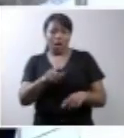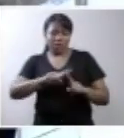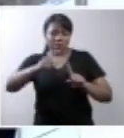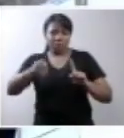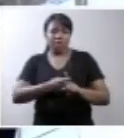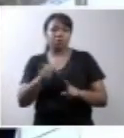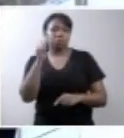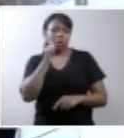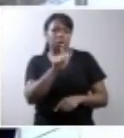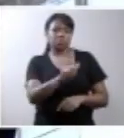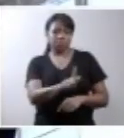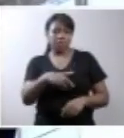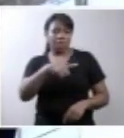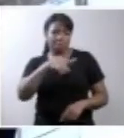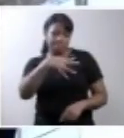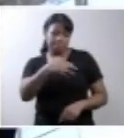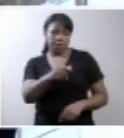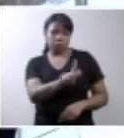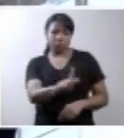mais perigosa.